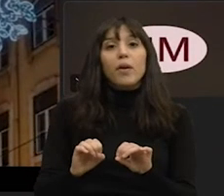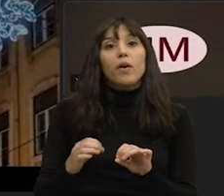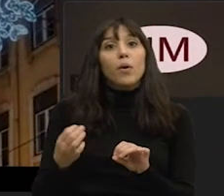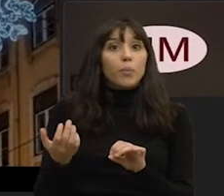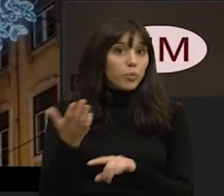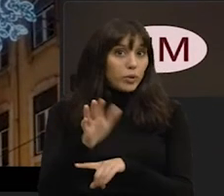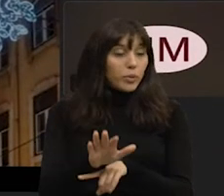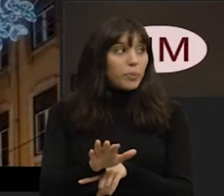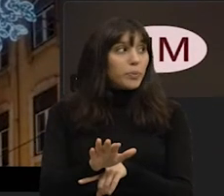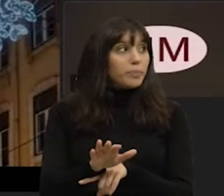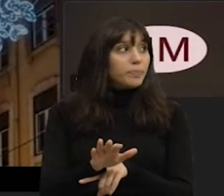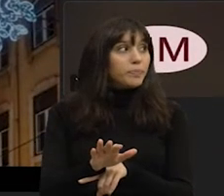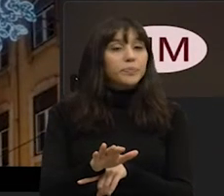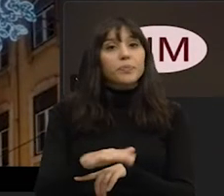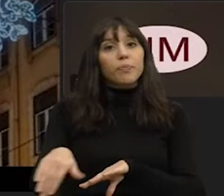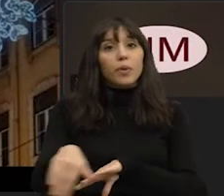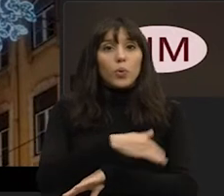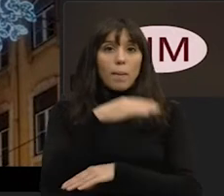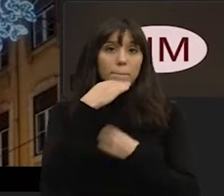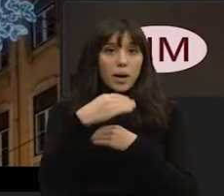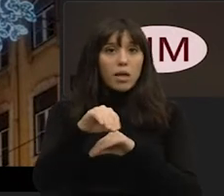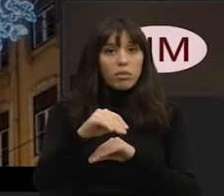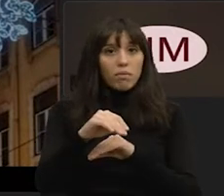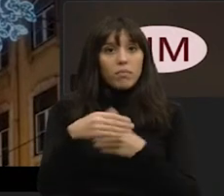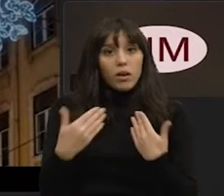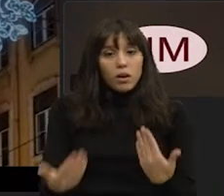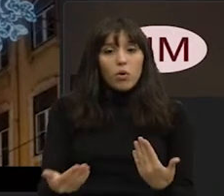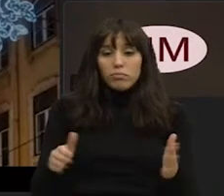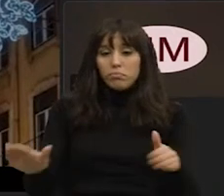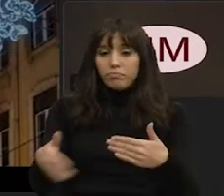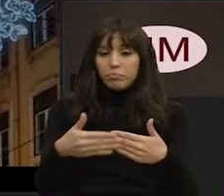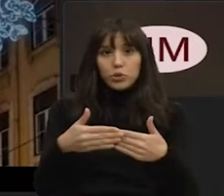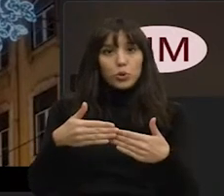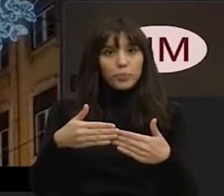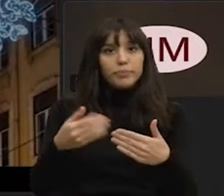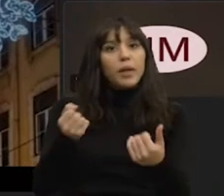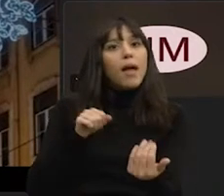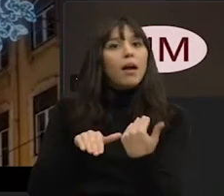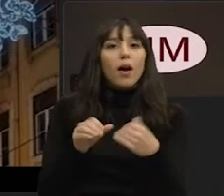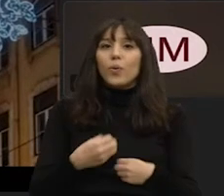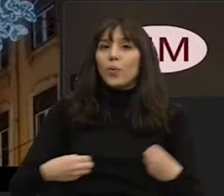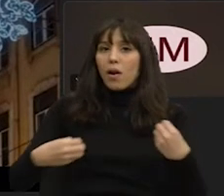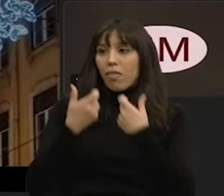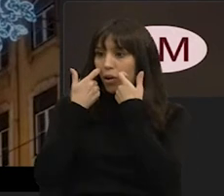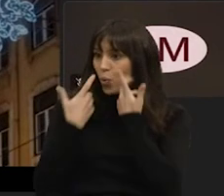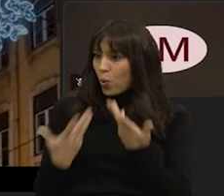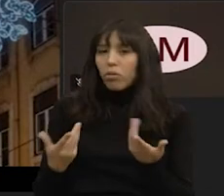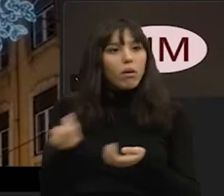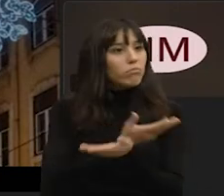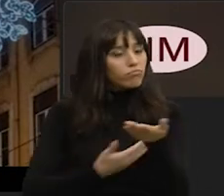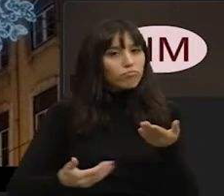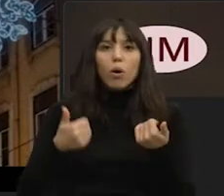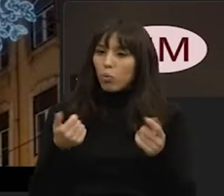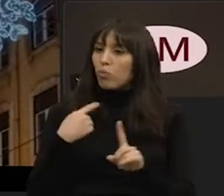pela Rua da Prata, que agora é um espaço sem carros e em que se mostra que o comércio está